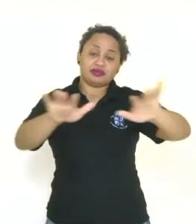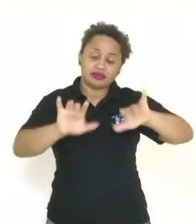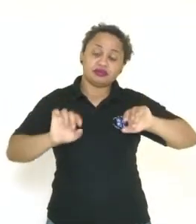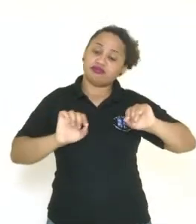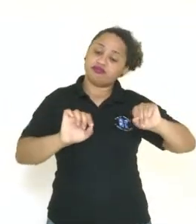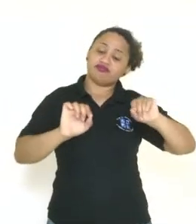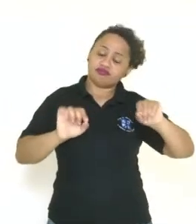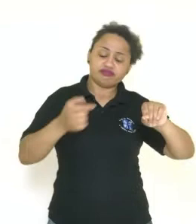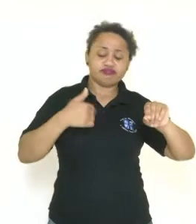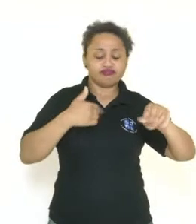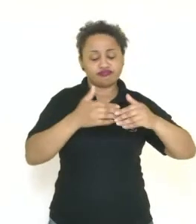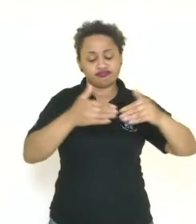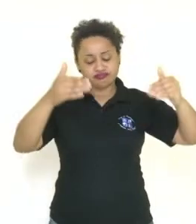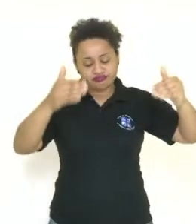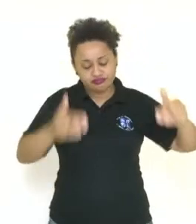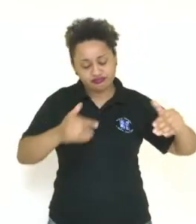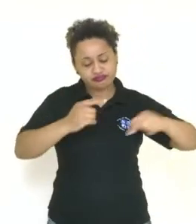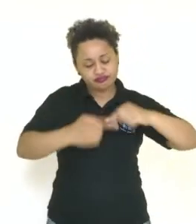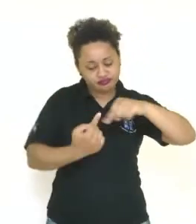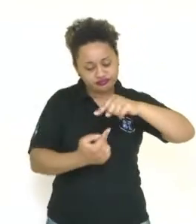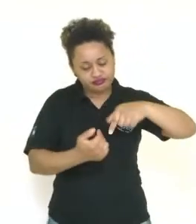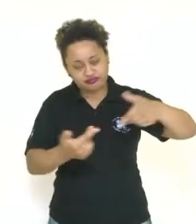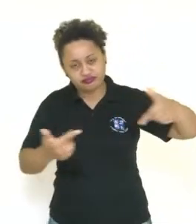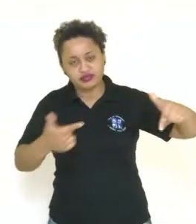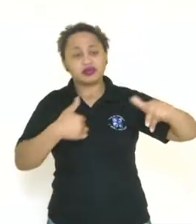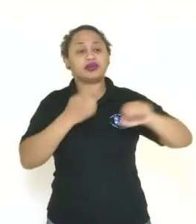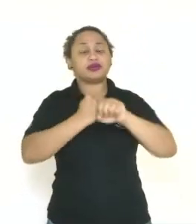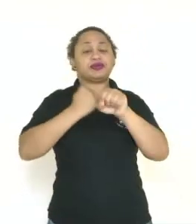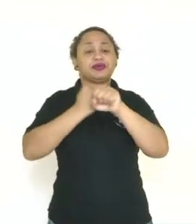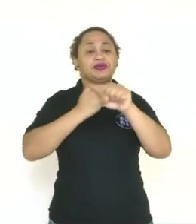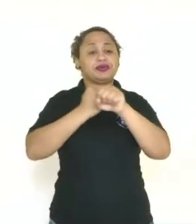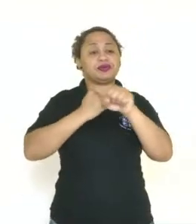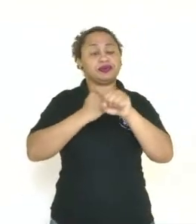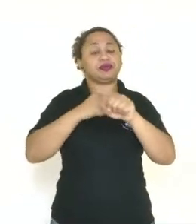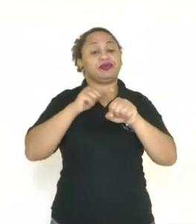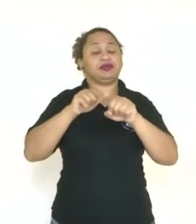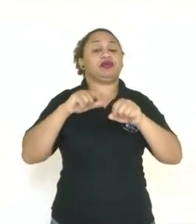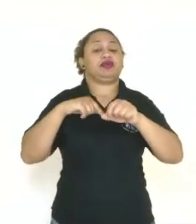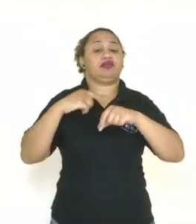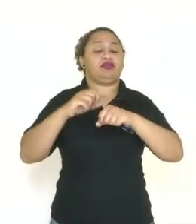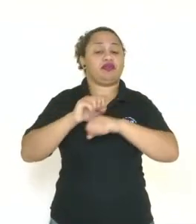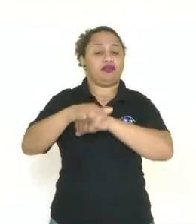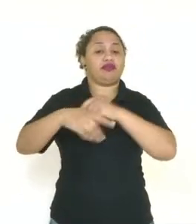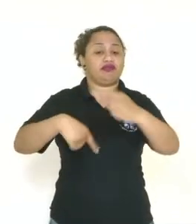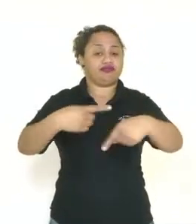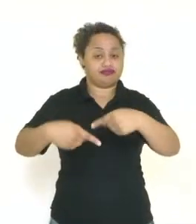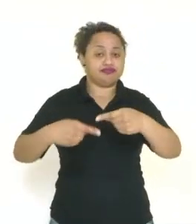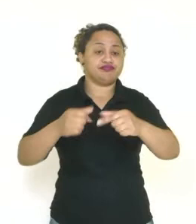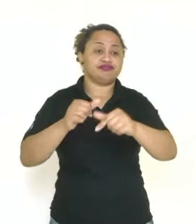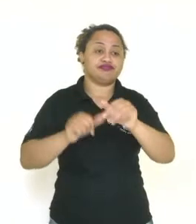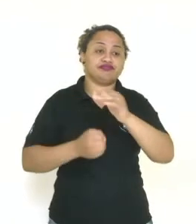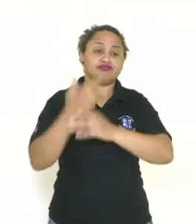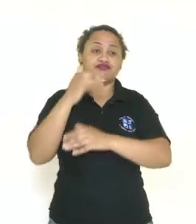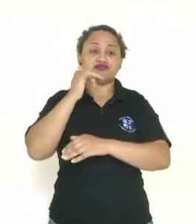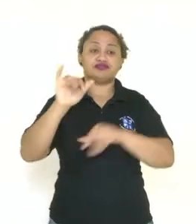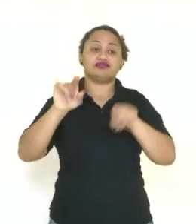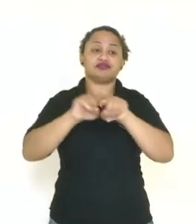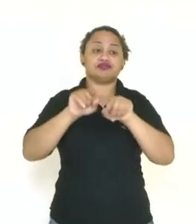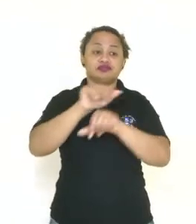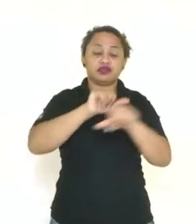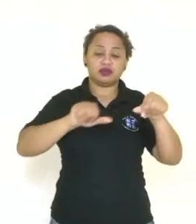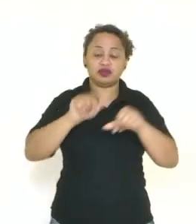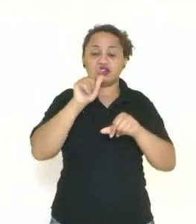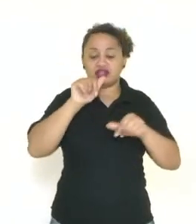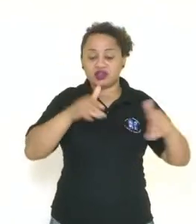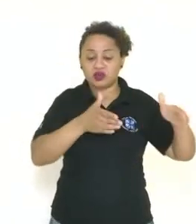possa ocorrer a implantação, né? A construção dessa usina. Mudança do fluxo do rio, né? Que precisa